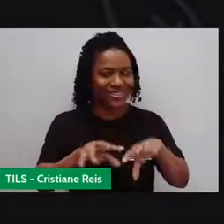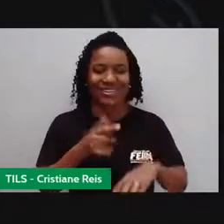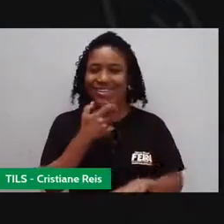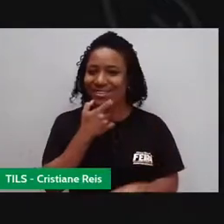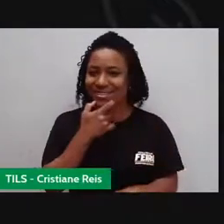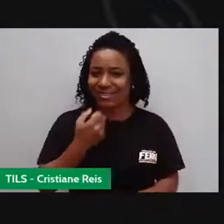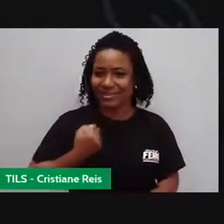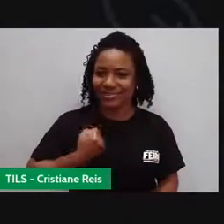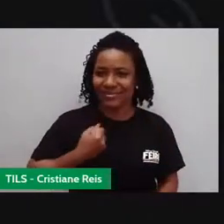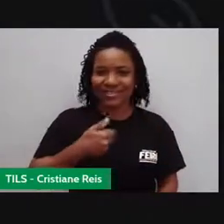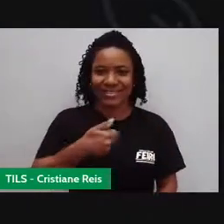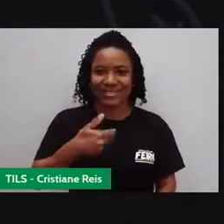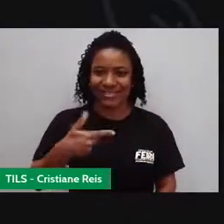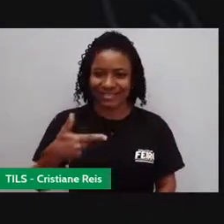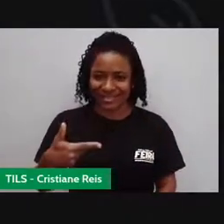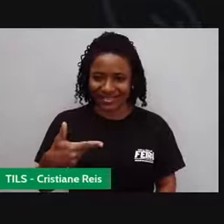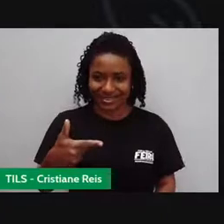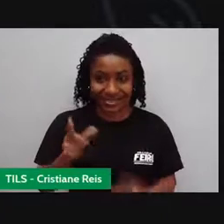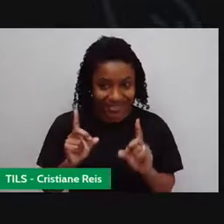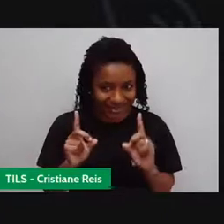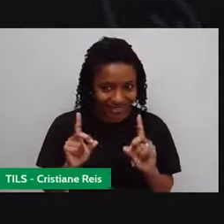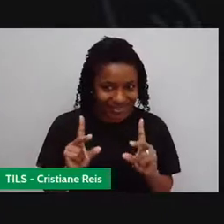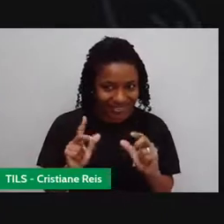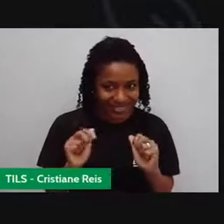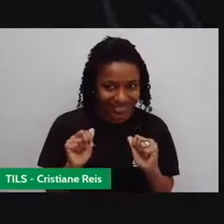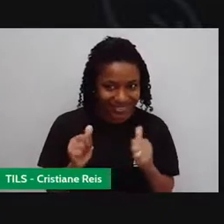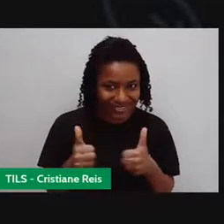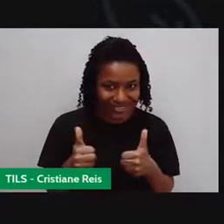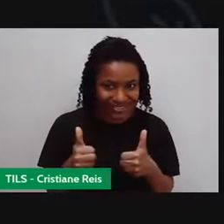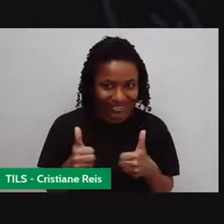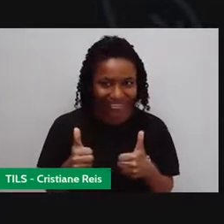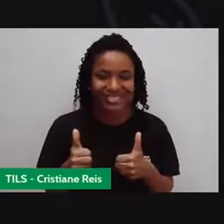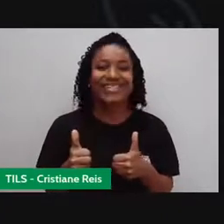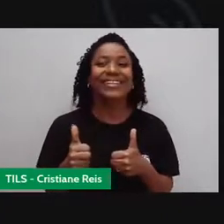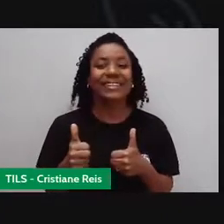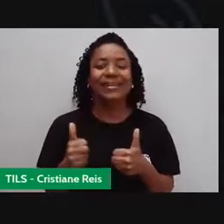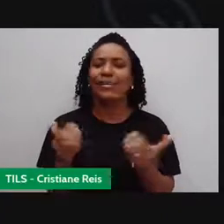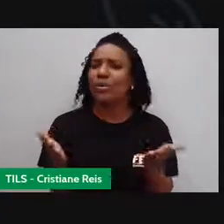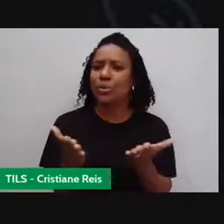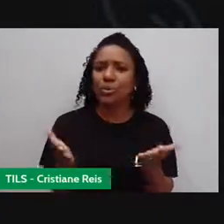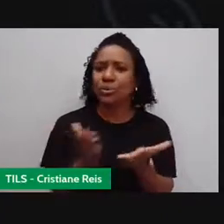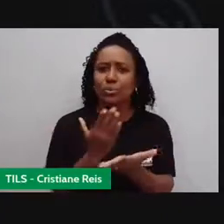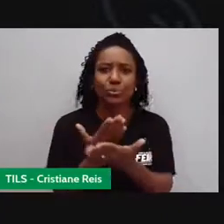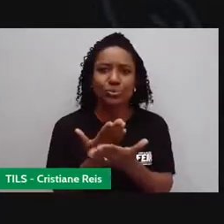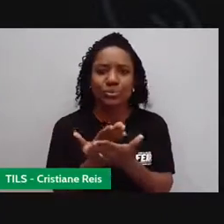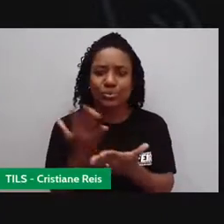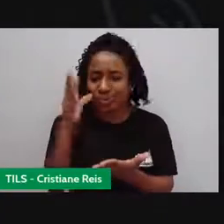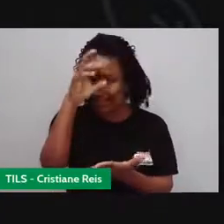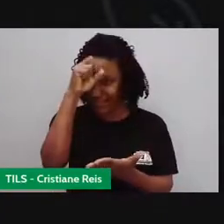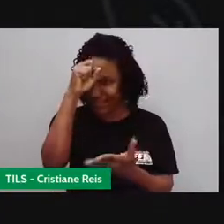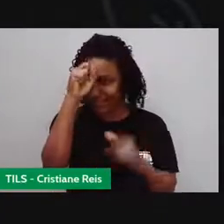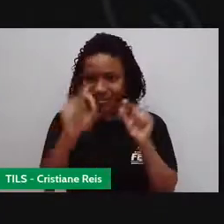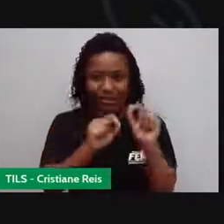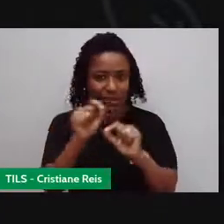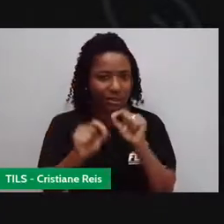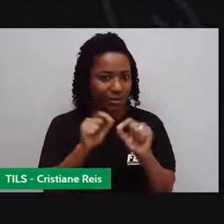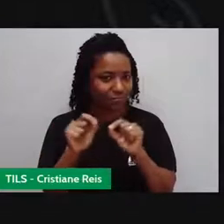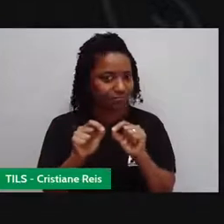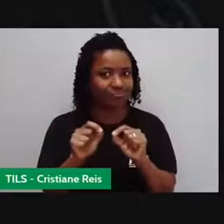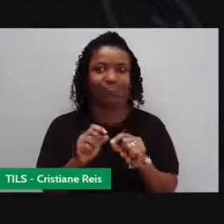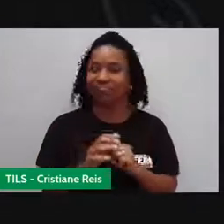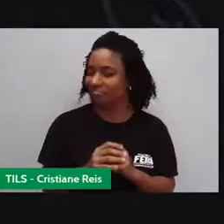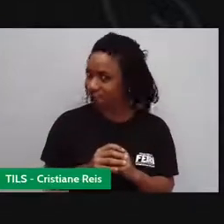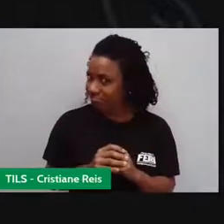12. Ok? E o que vamos estudar hoje? Um tema very, very, very interesting